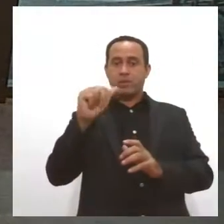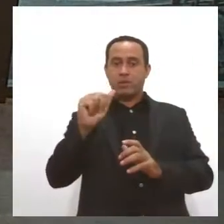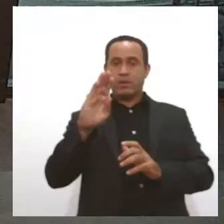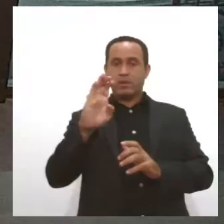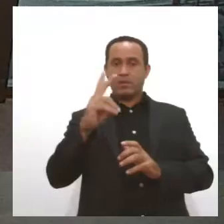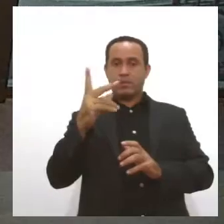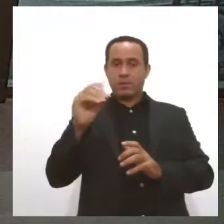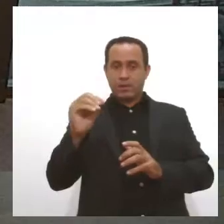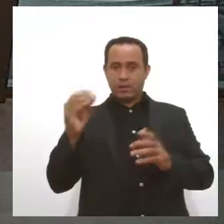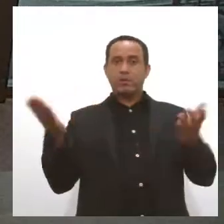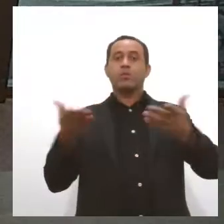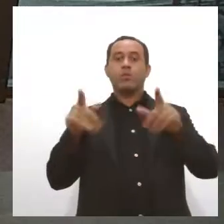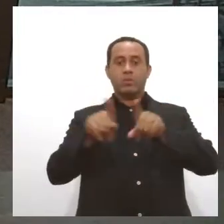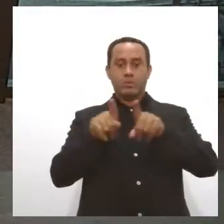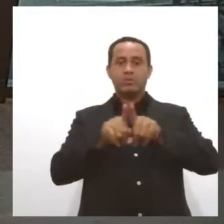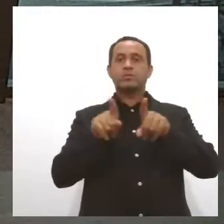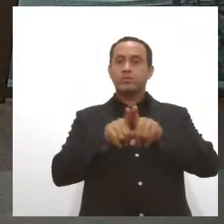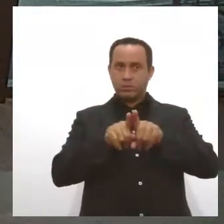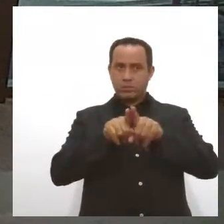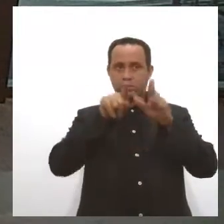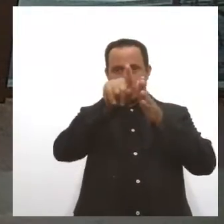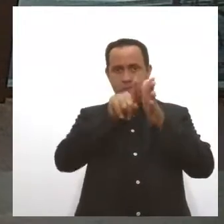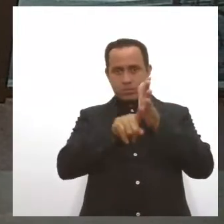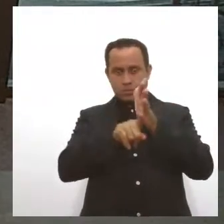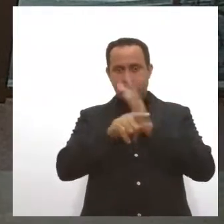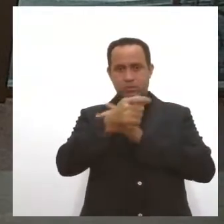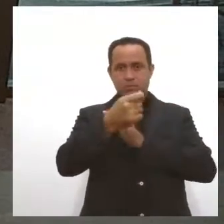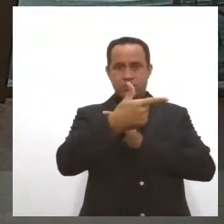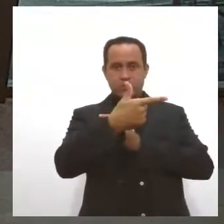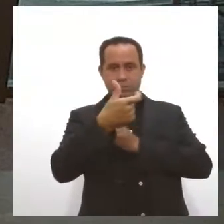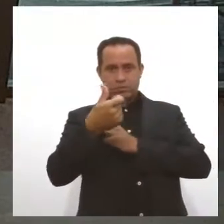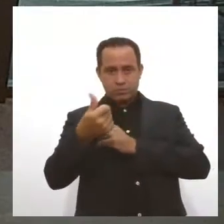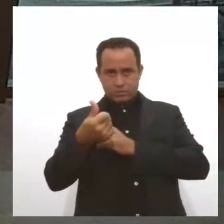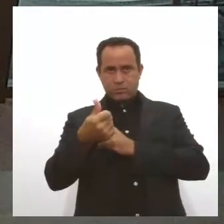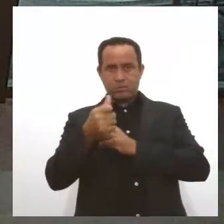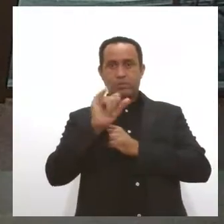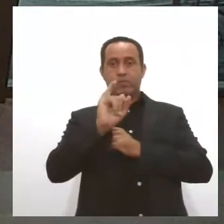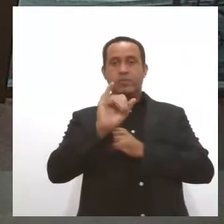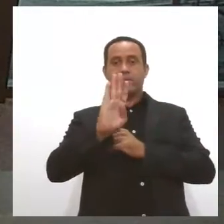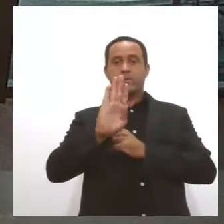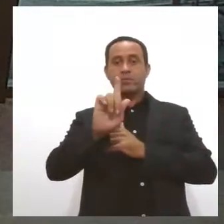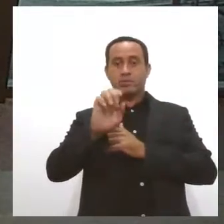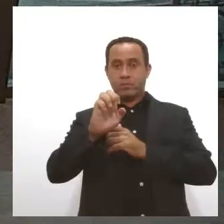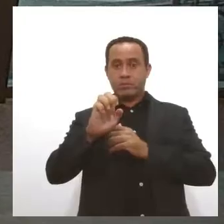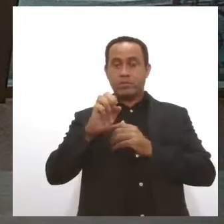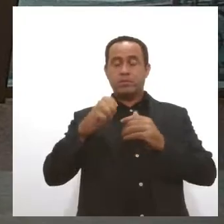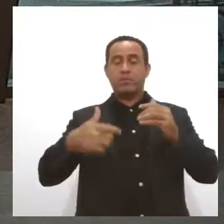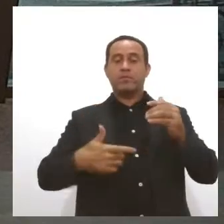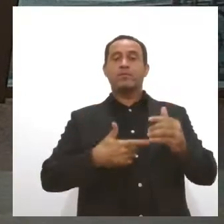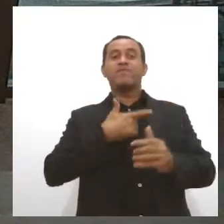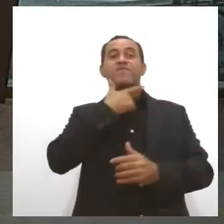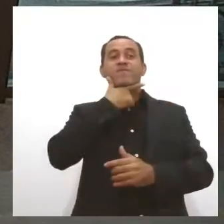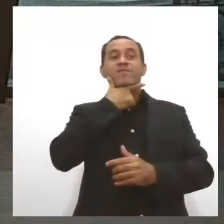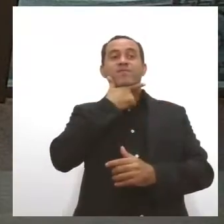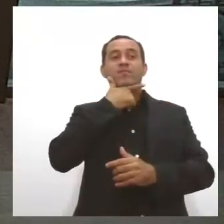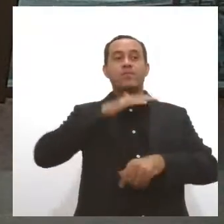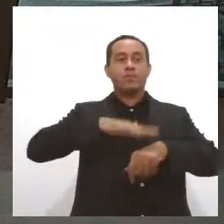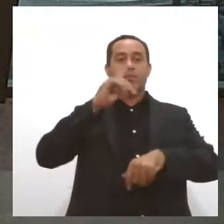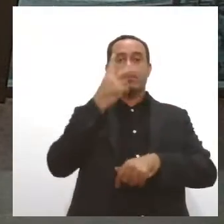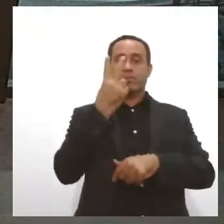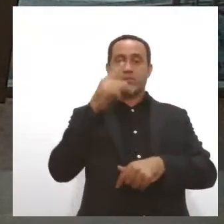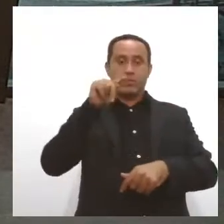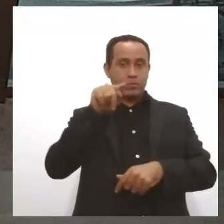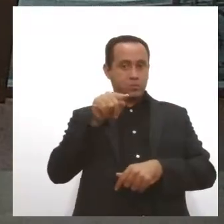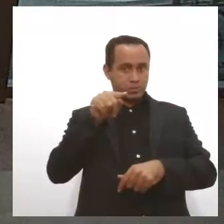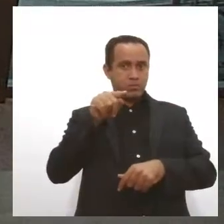na edição de hoje vamos falar de Censo 2021, o IBGE abre mais de 2 mil vagas em Sergipe para o processo